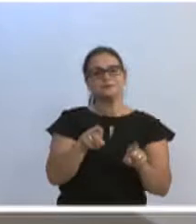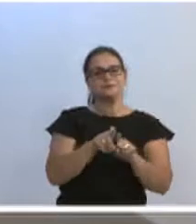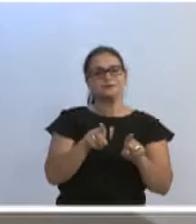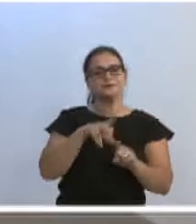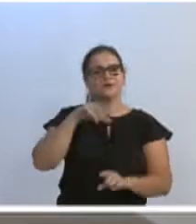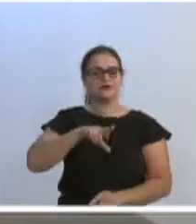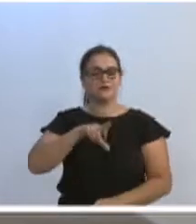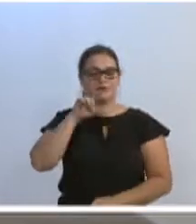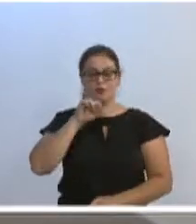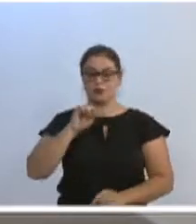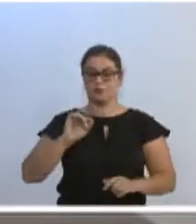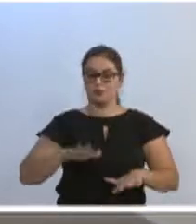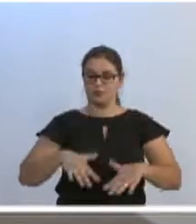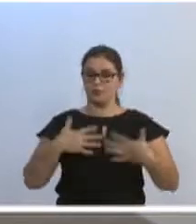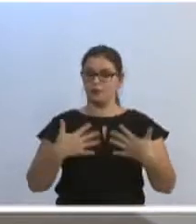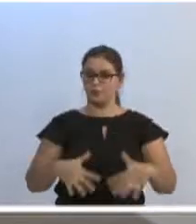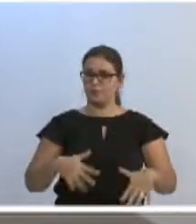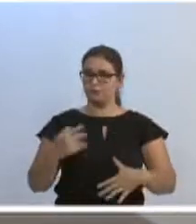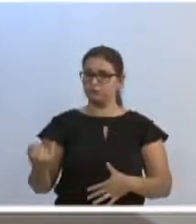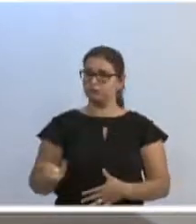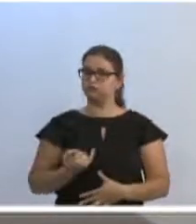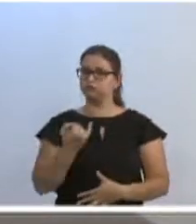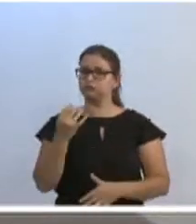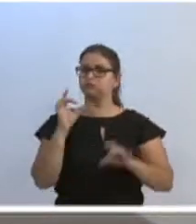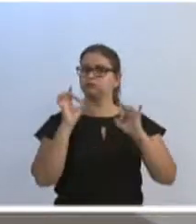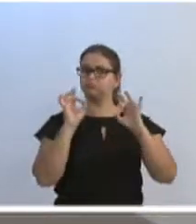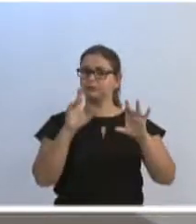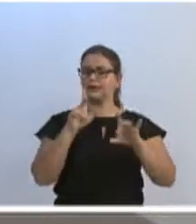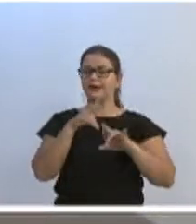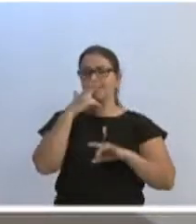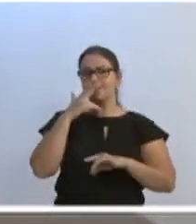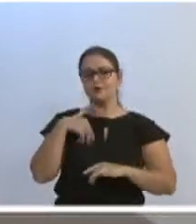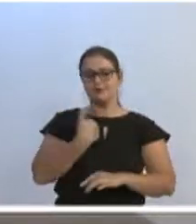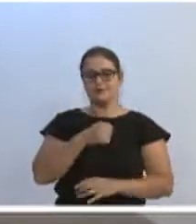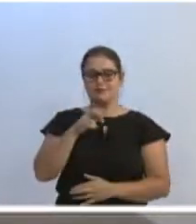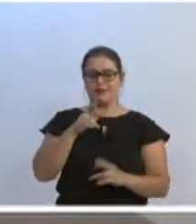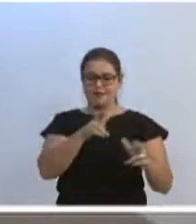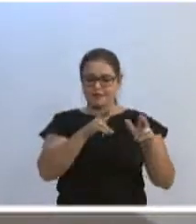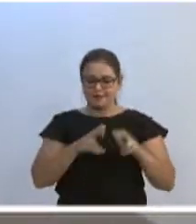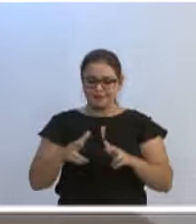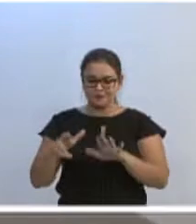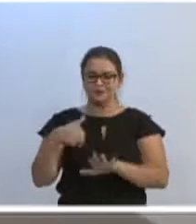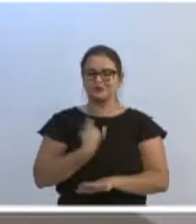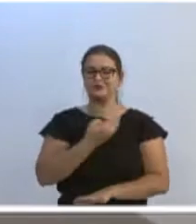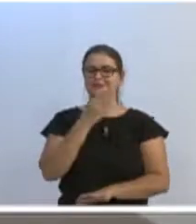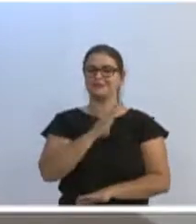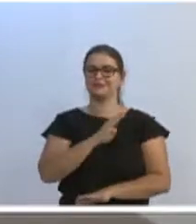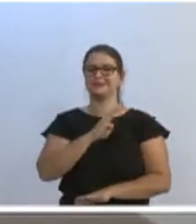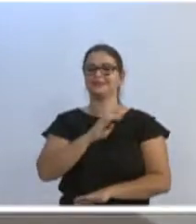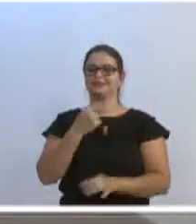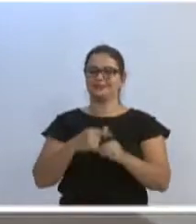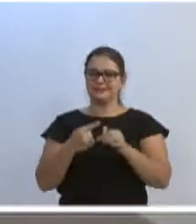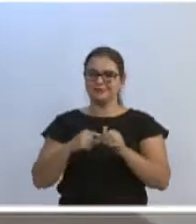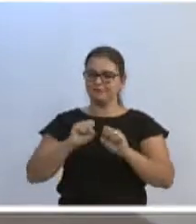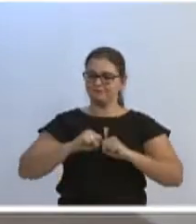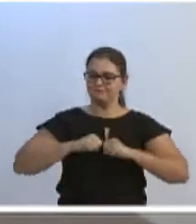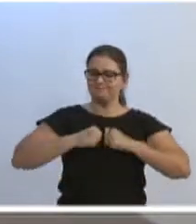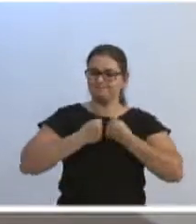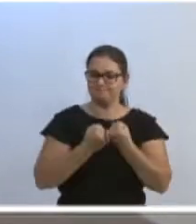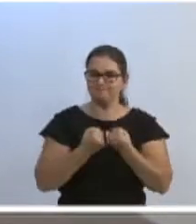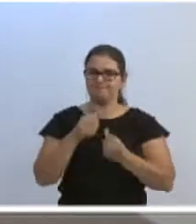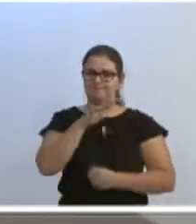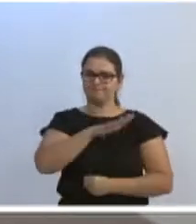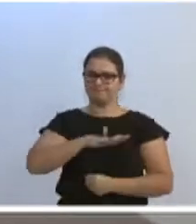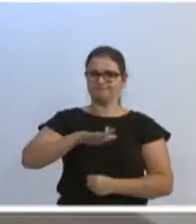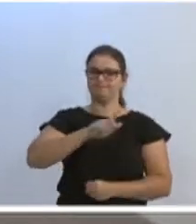decisão importante, porque é uma decisão que vai possibilitar a nossa região, a nossa cidade, força no cenário do Estado. Há muitos anos